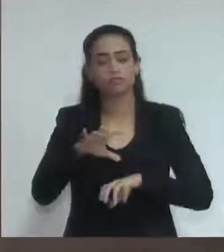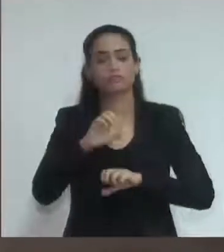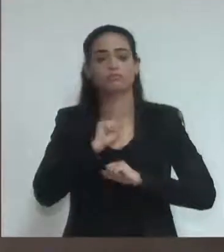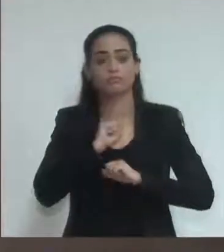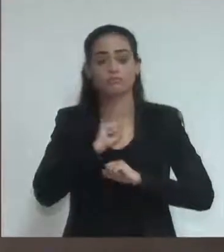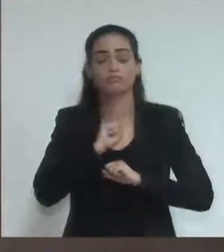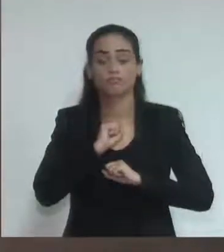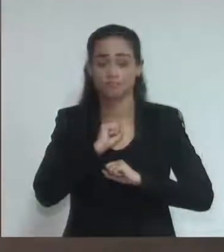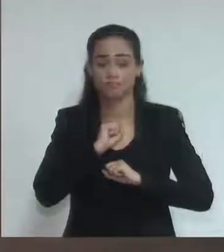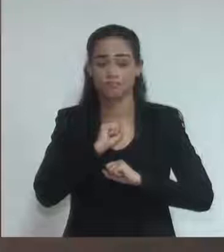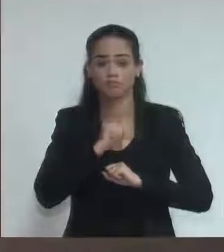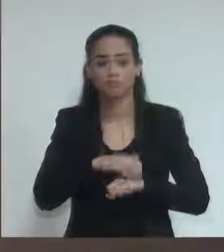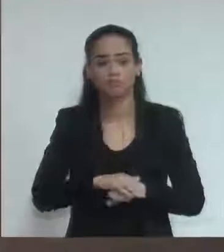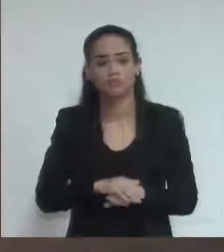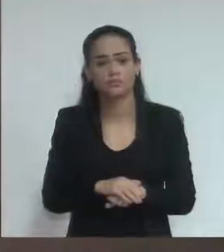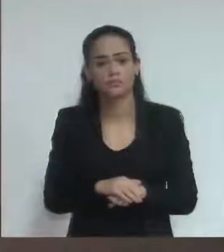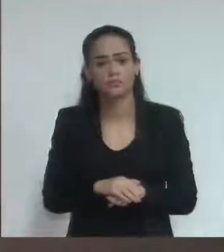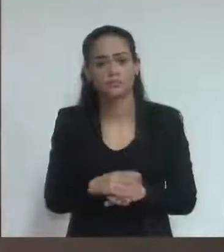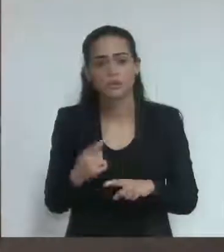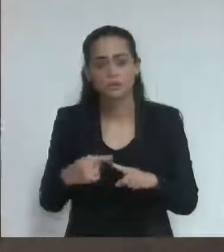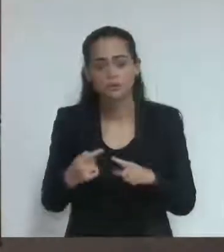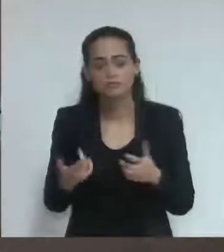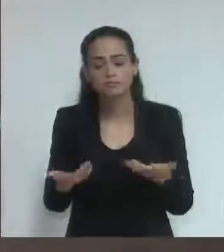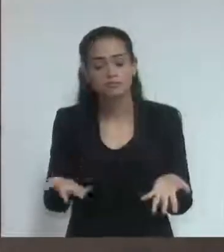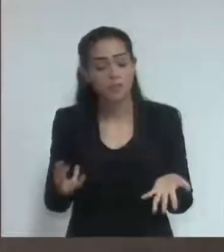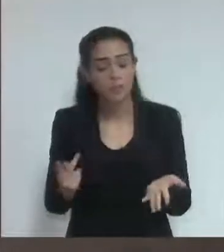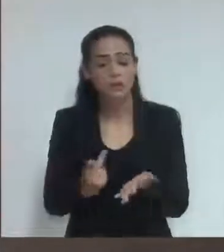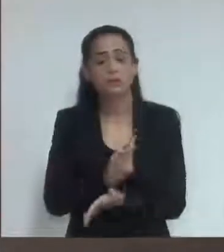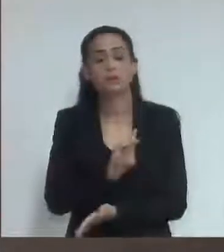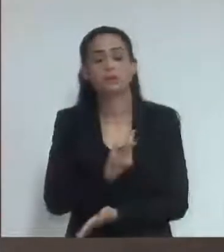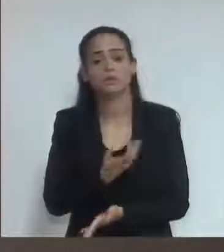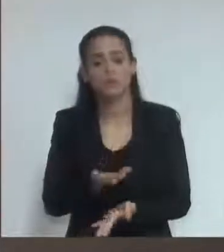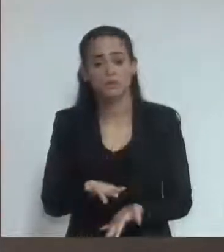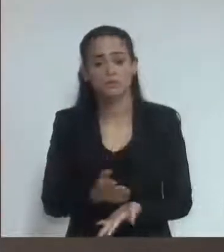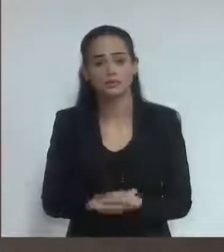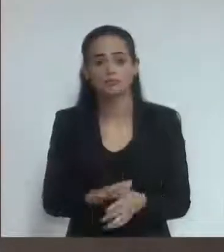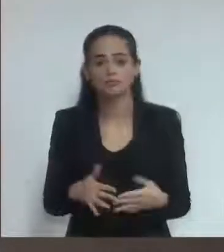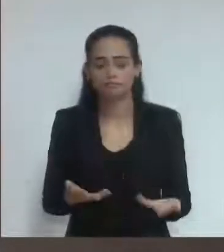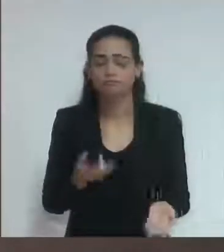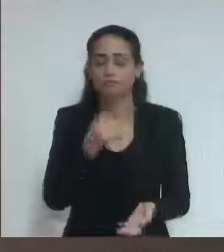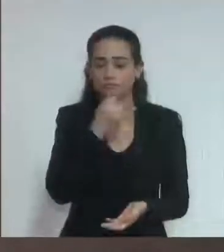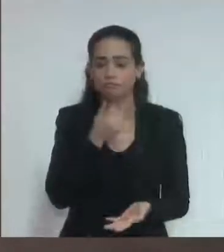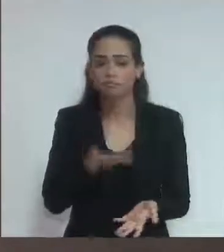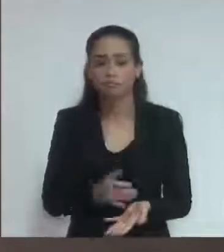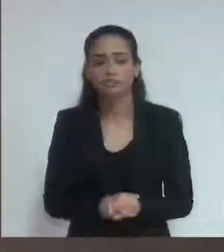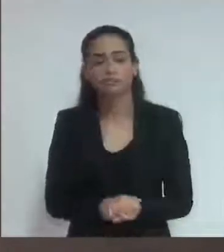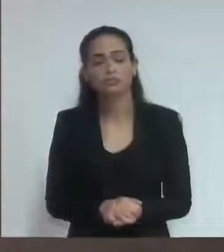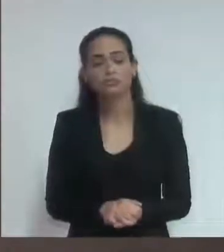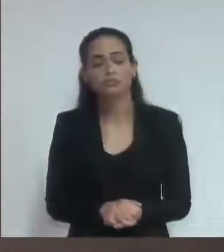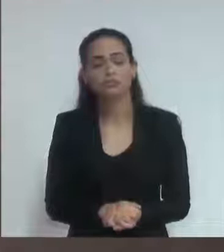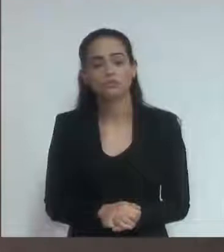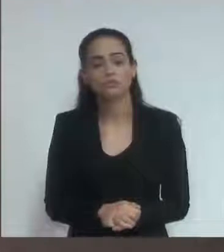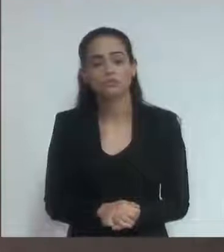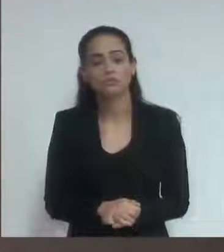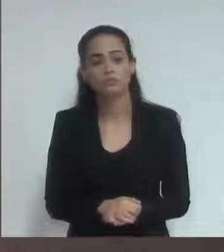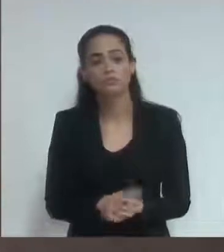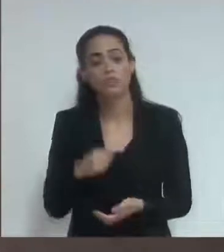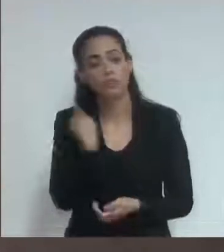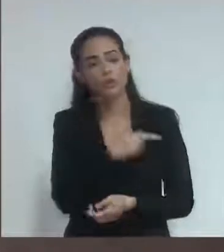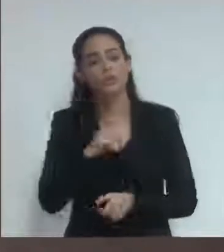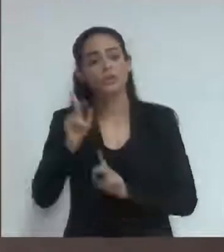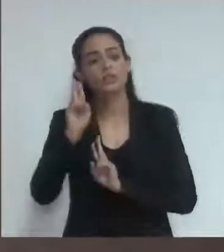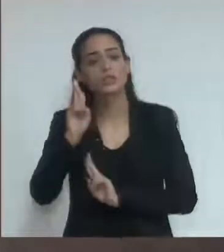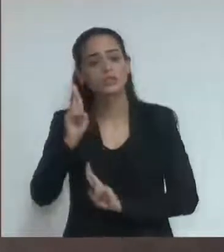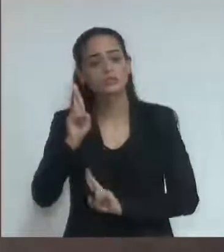vida algo de tão ruim aconteceu. E num momento tão ruim eu acho que o que mais nós esperamos é que seja estendida as